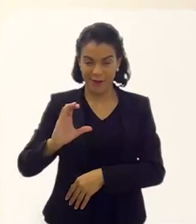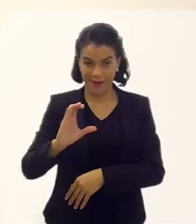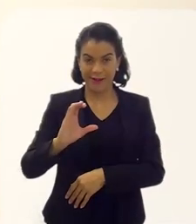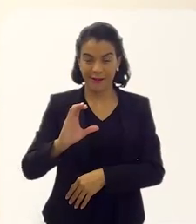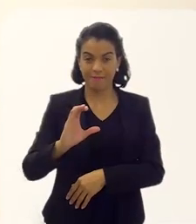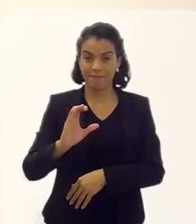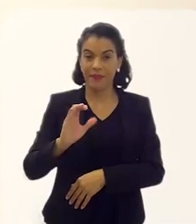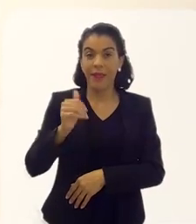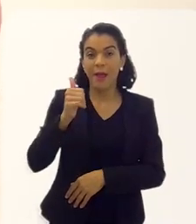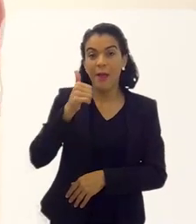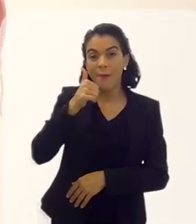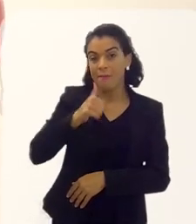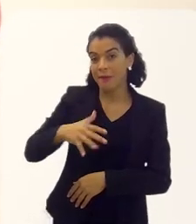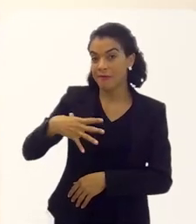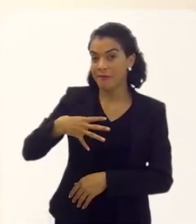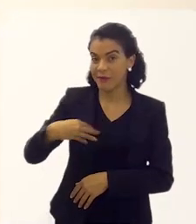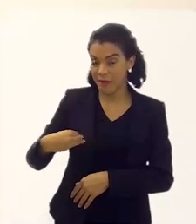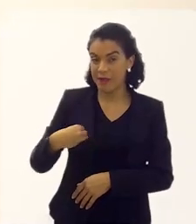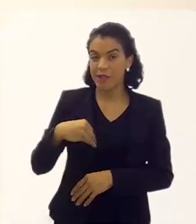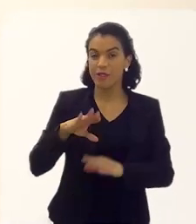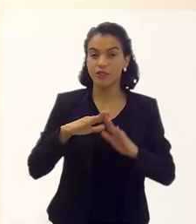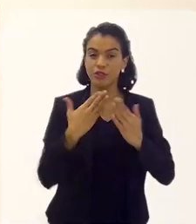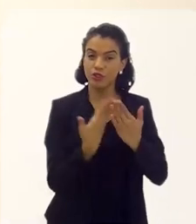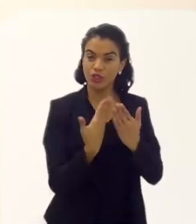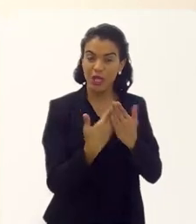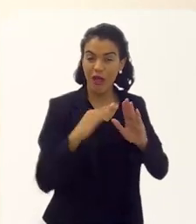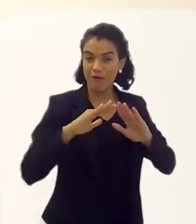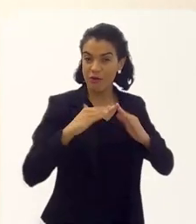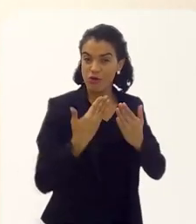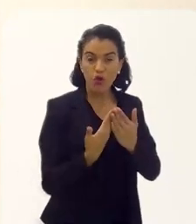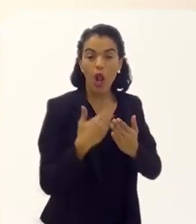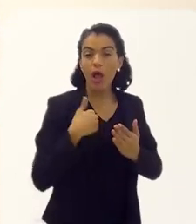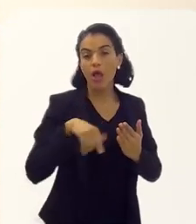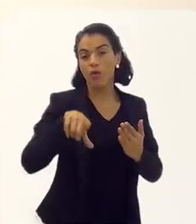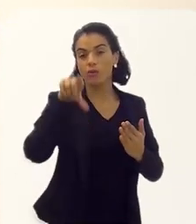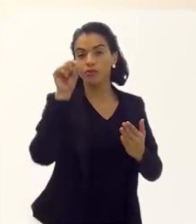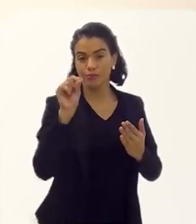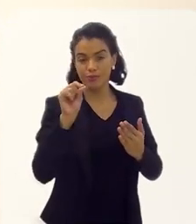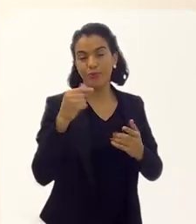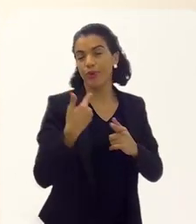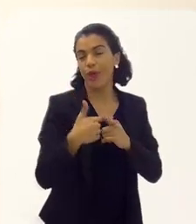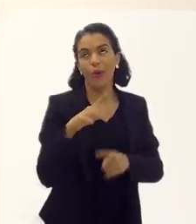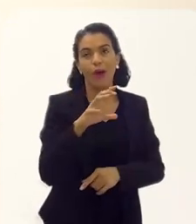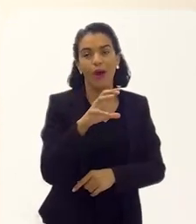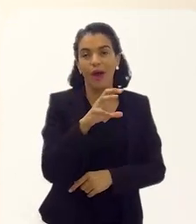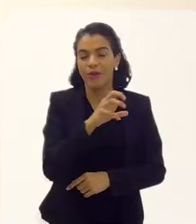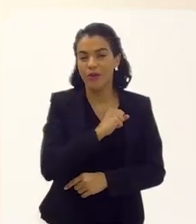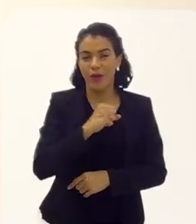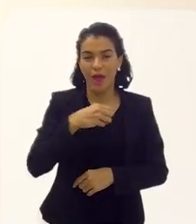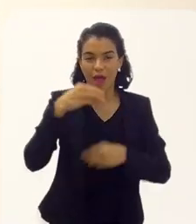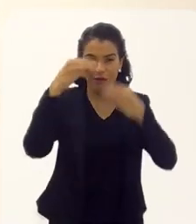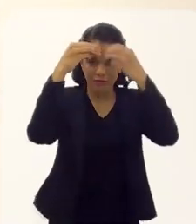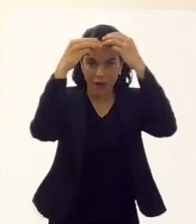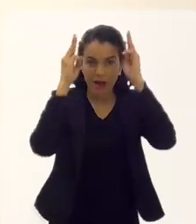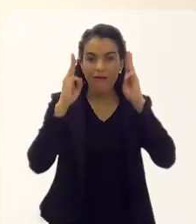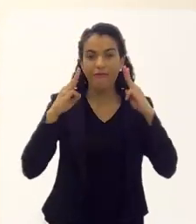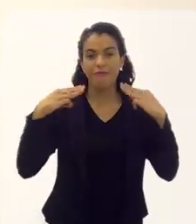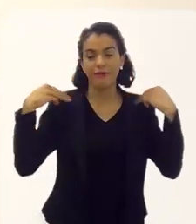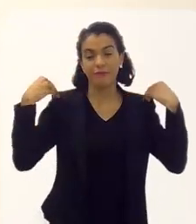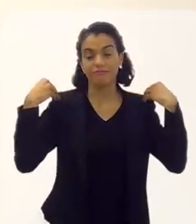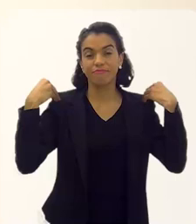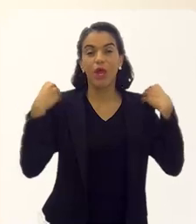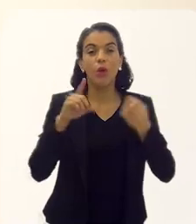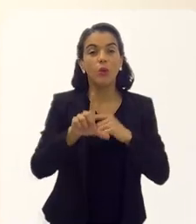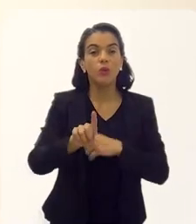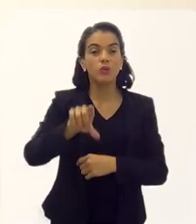a minha filha estudava num colégio que eu optei, porque eu adorava a freira de